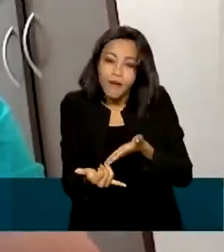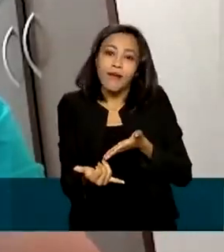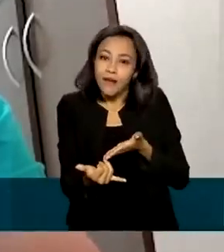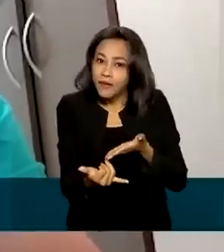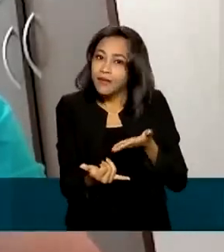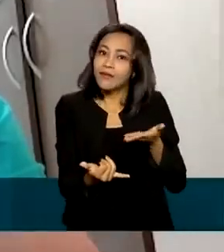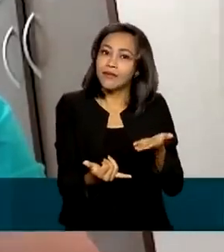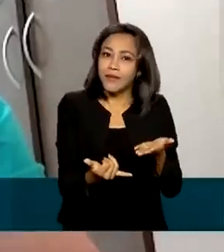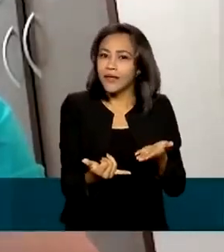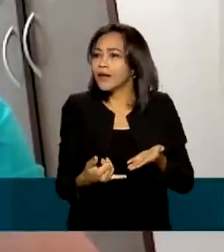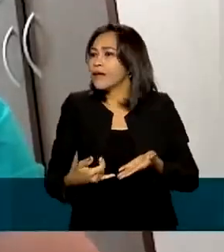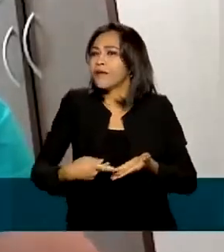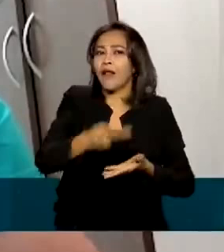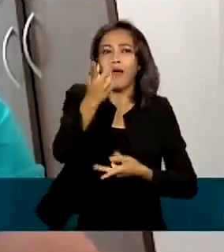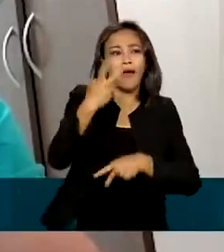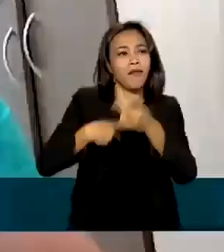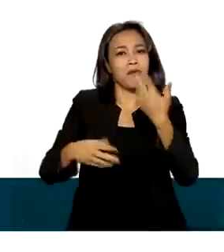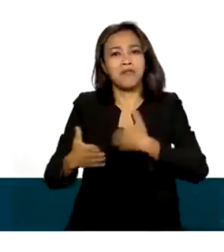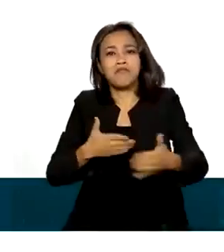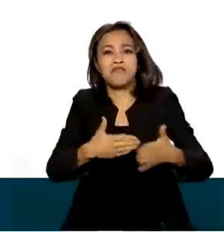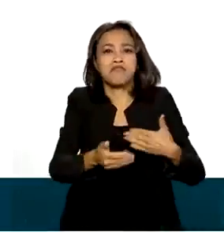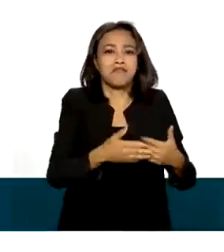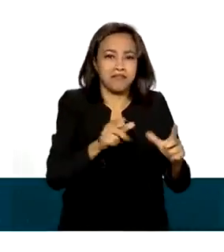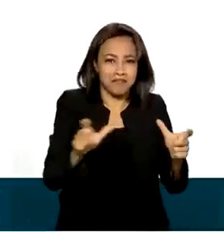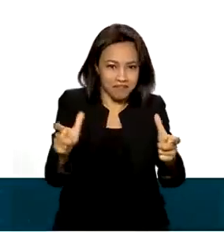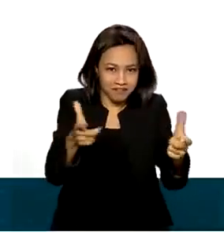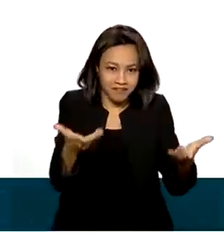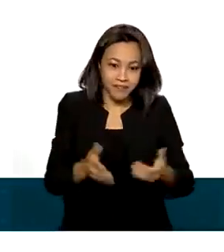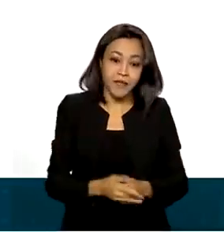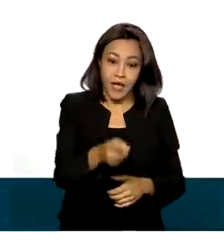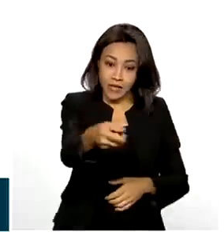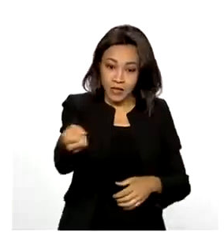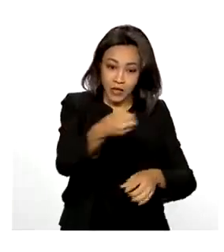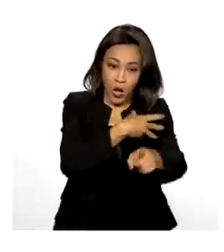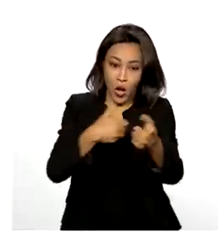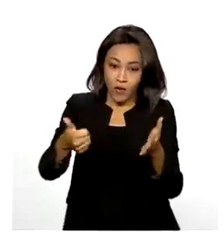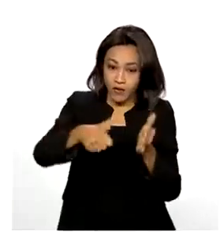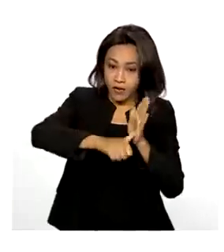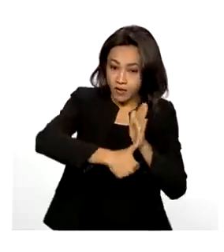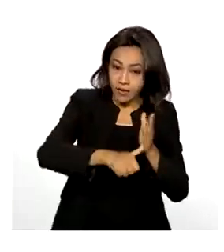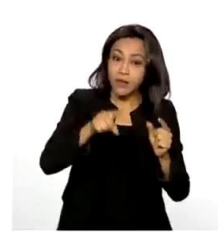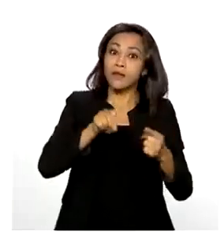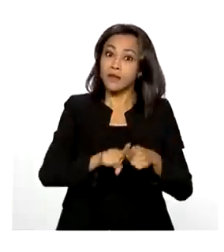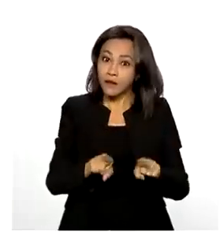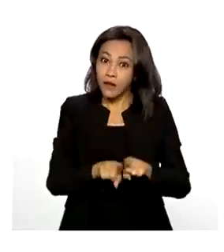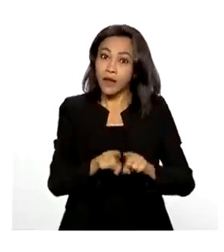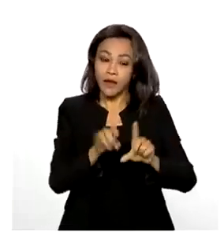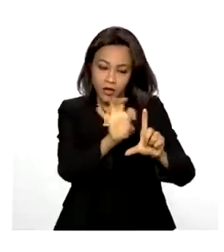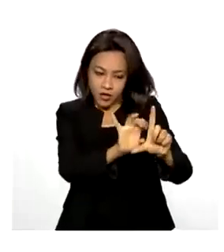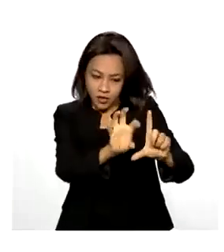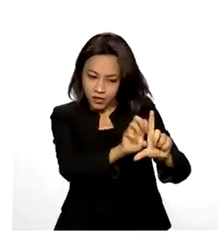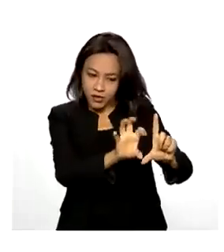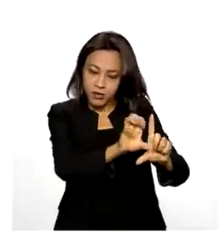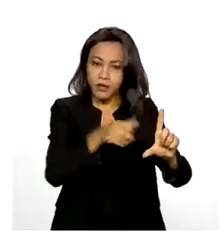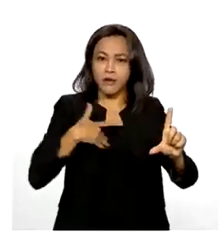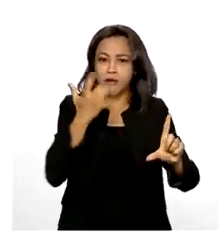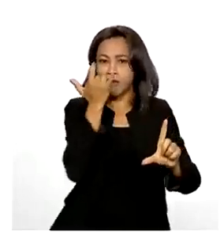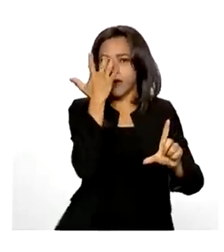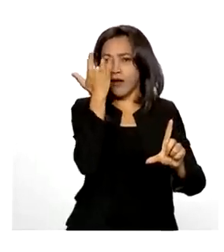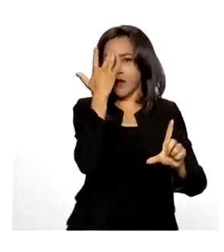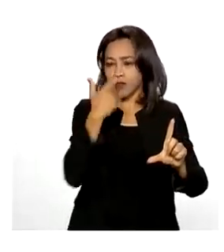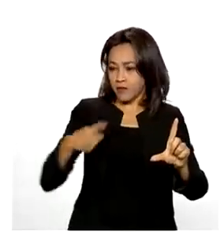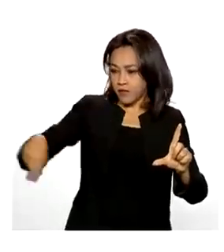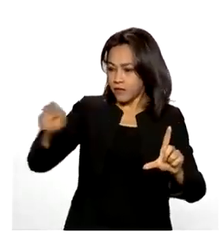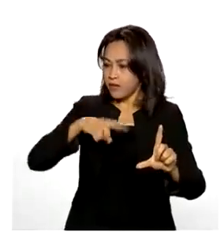que anda conosco o dia inteiro. A nova identidade digital tem QR Code, o que facilita para que os